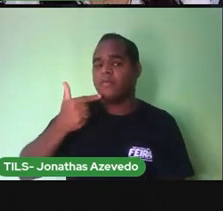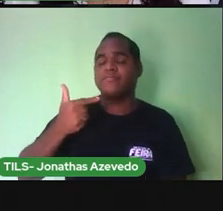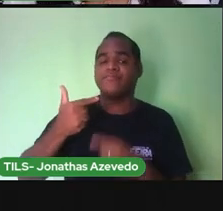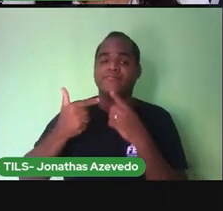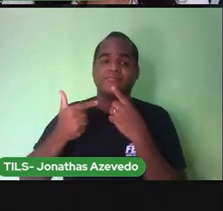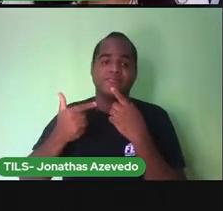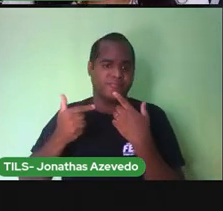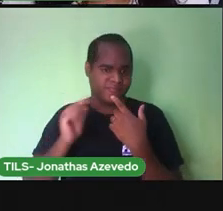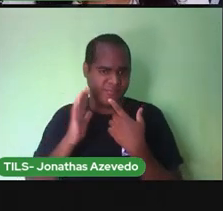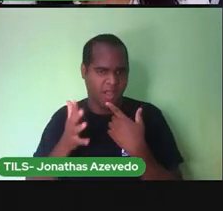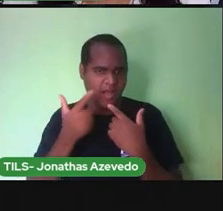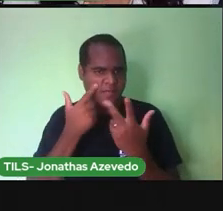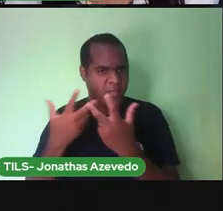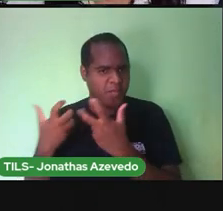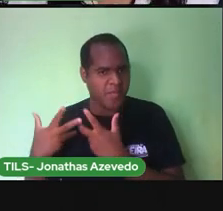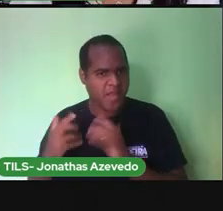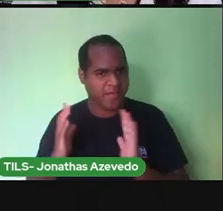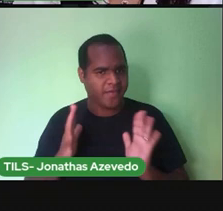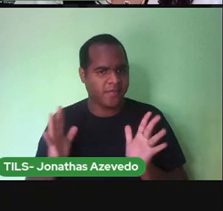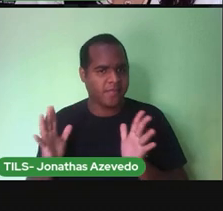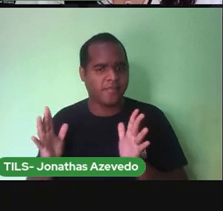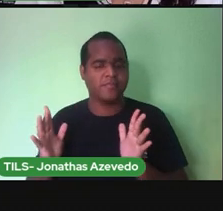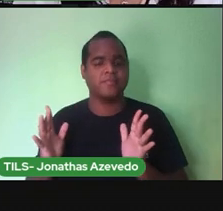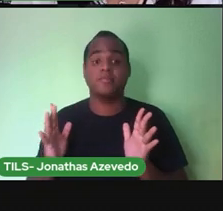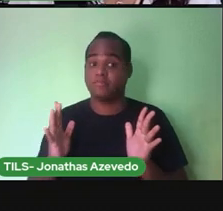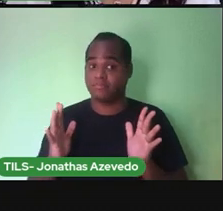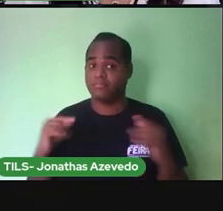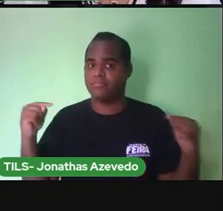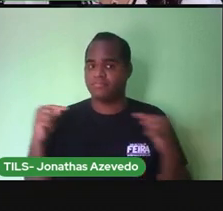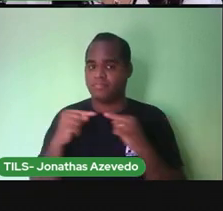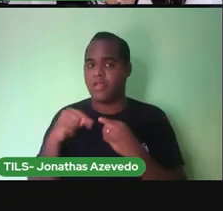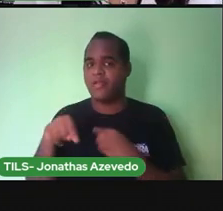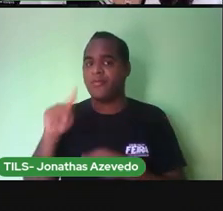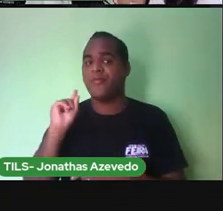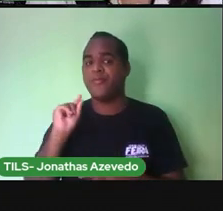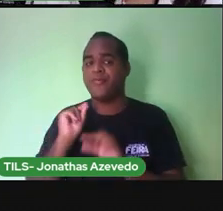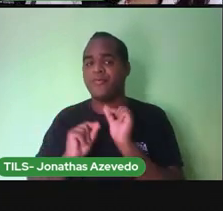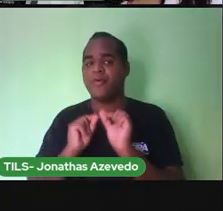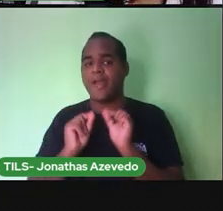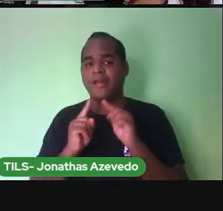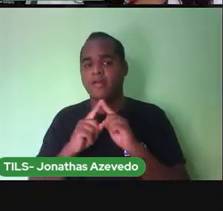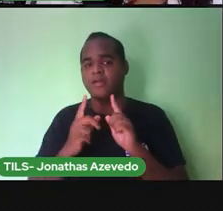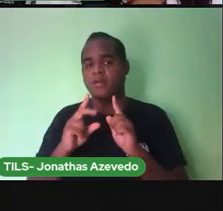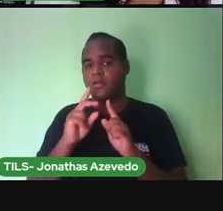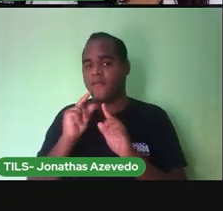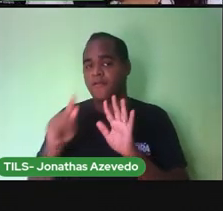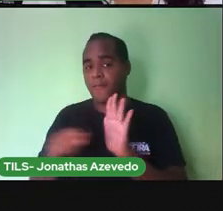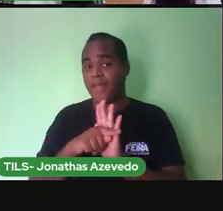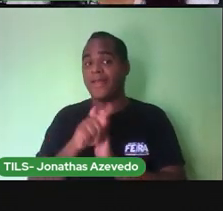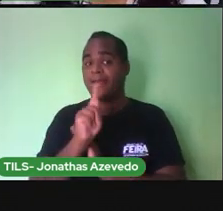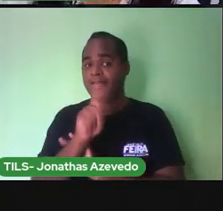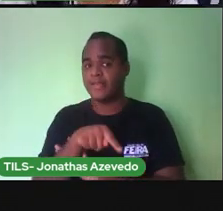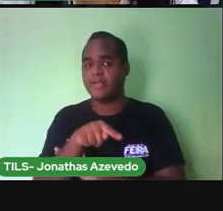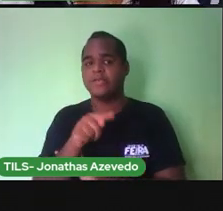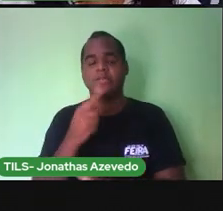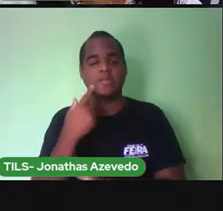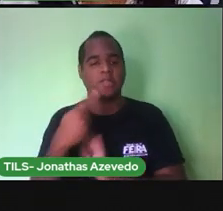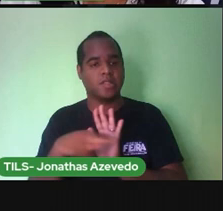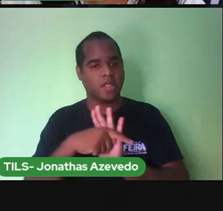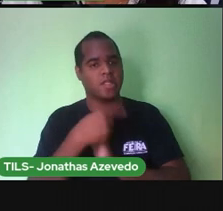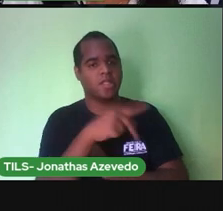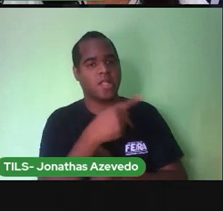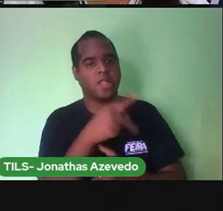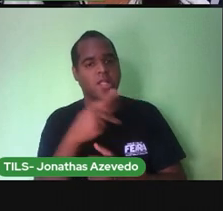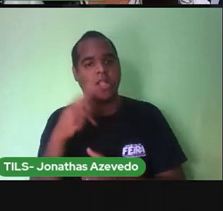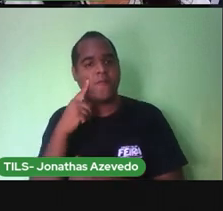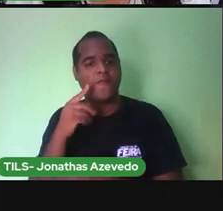Você já percebeu que isso foi registrado para eles? Mas que você teve a